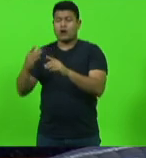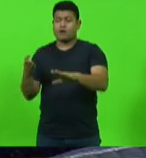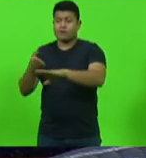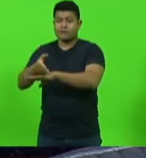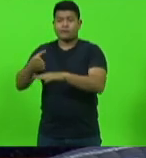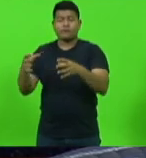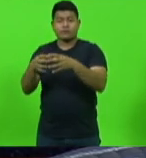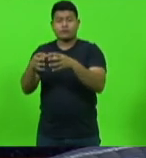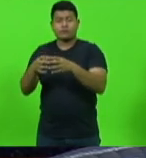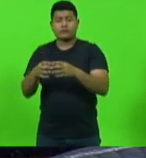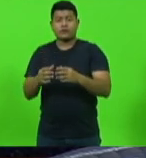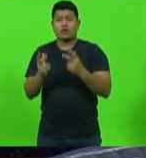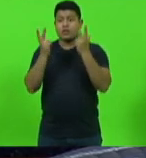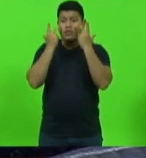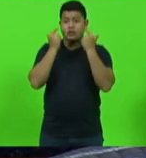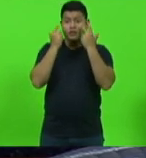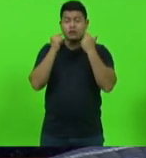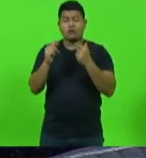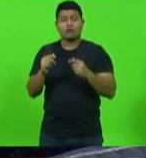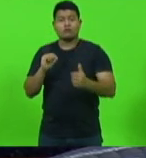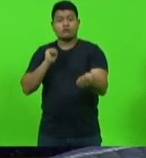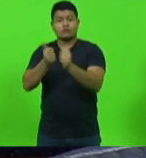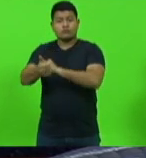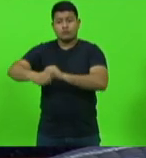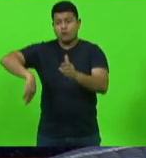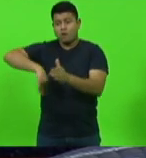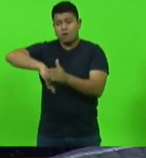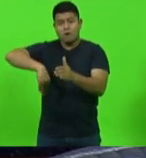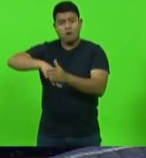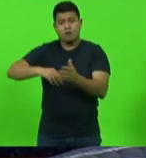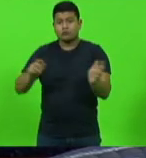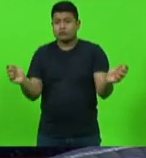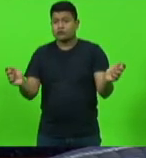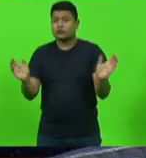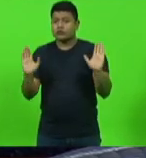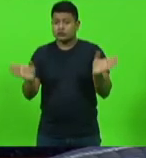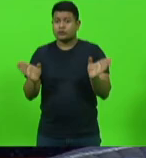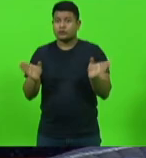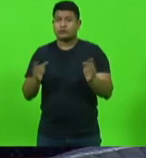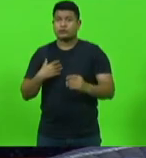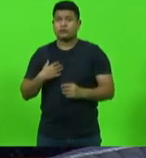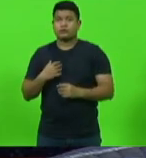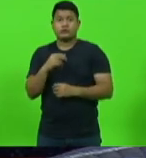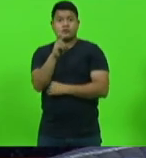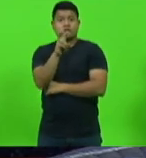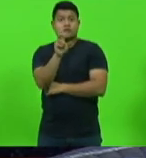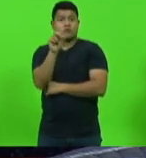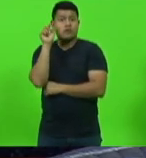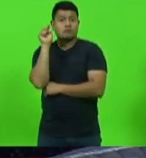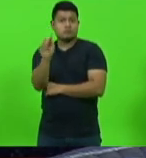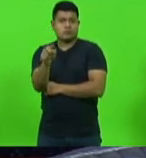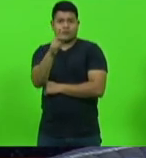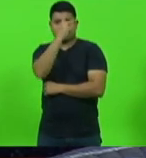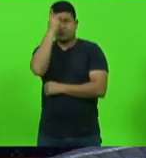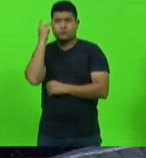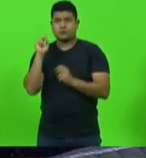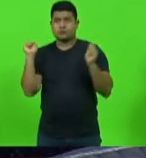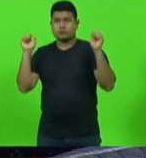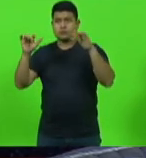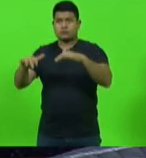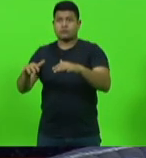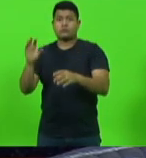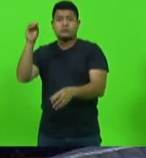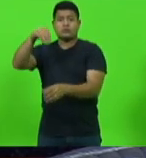tem cinema, tem jogo de futebol, Sr. Presidente. Estão botando 50 mil pessoas dentro de um estádio de